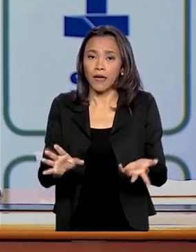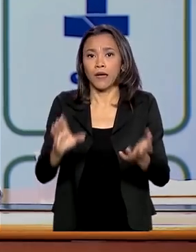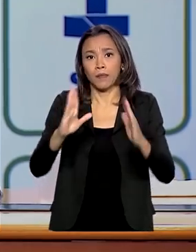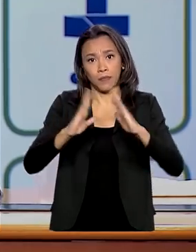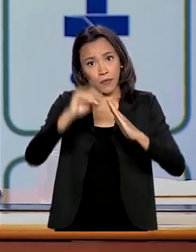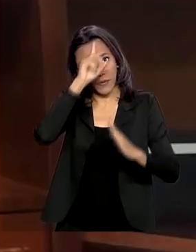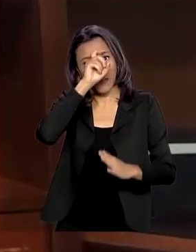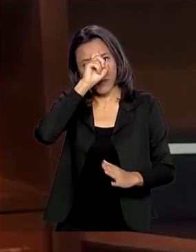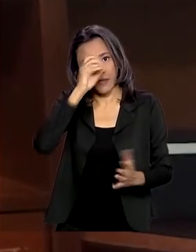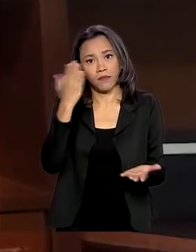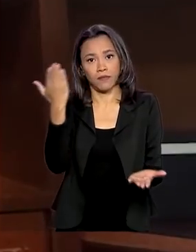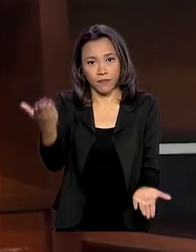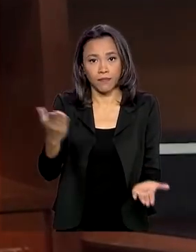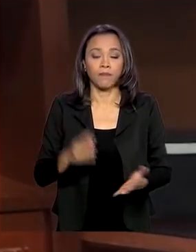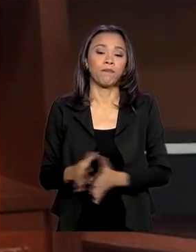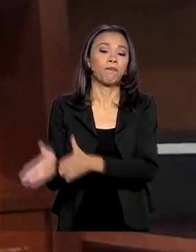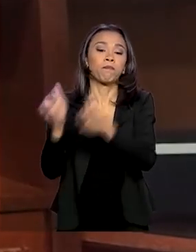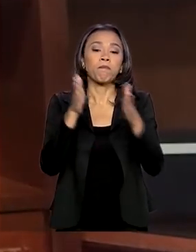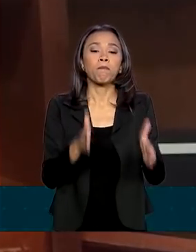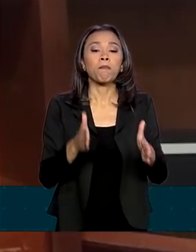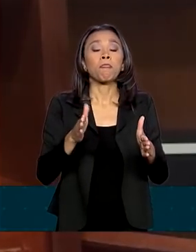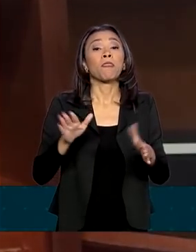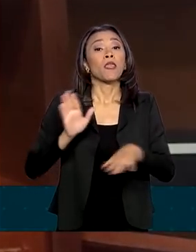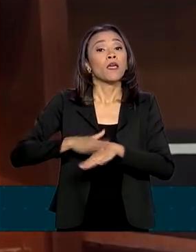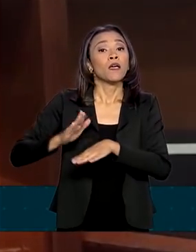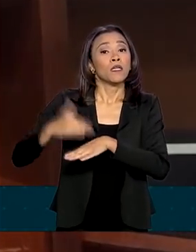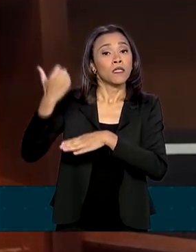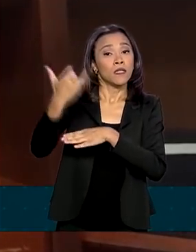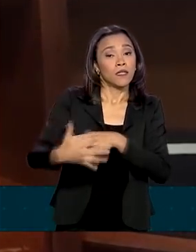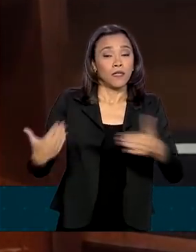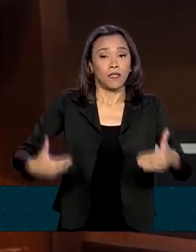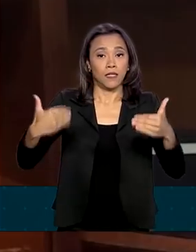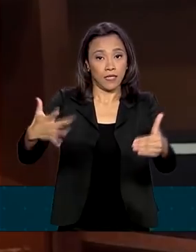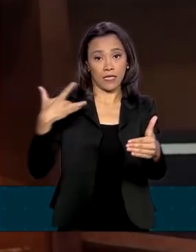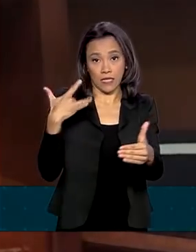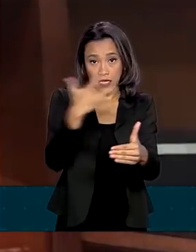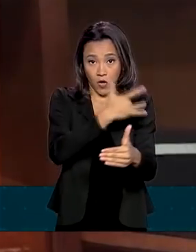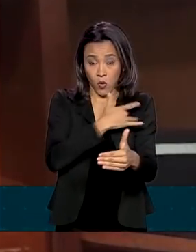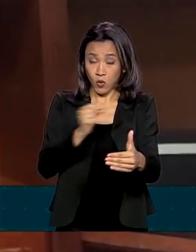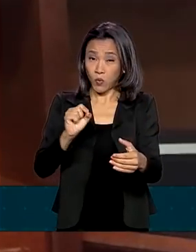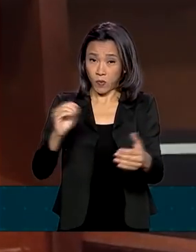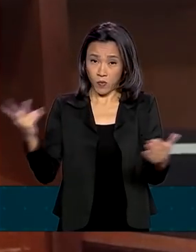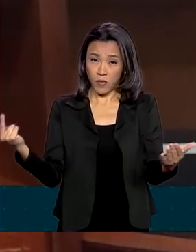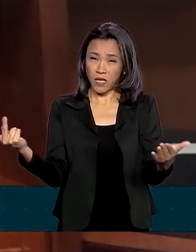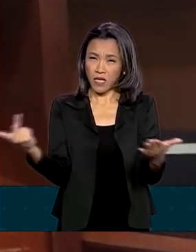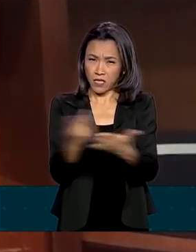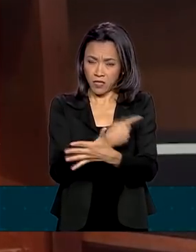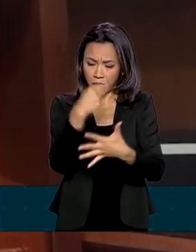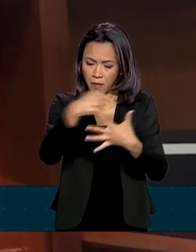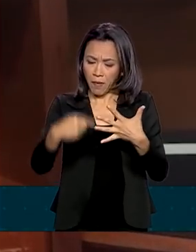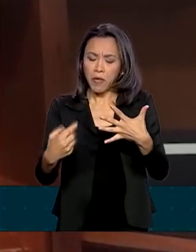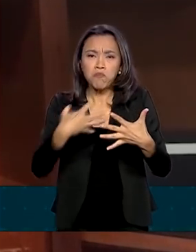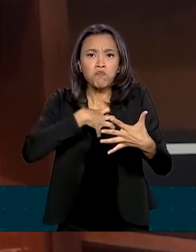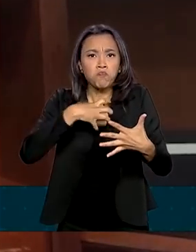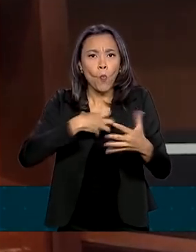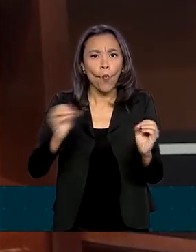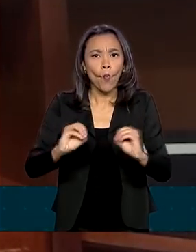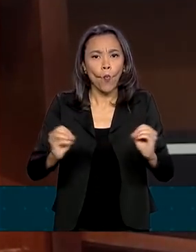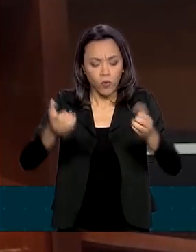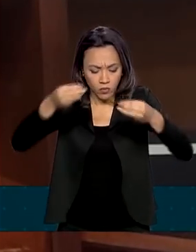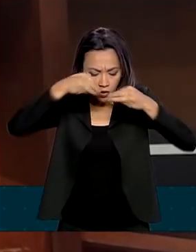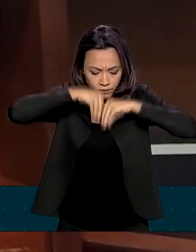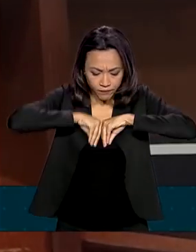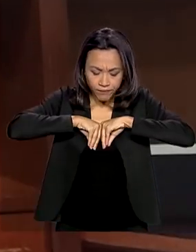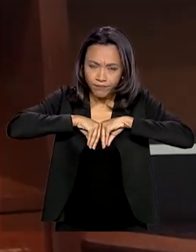ventilador. De acordo com o Ministério da Saúde, os casos assintomáticos da doença no país já chegaram a